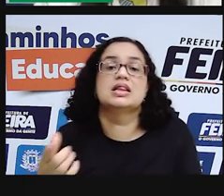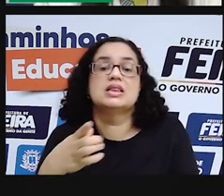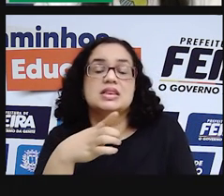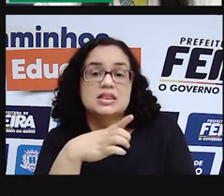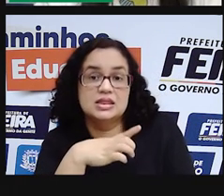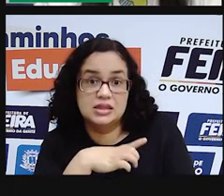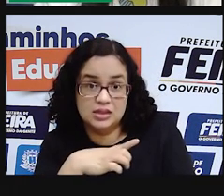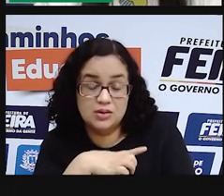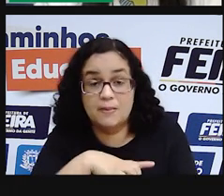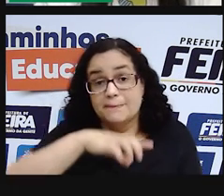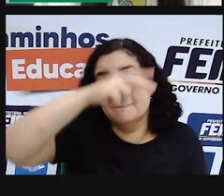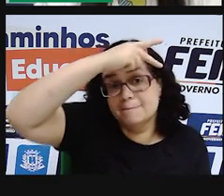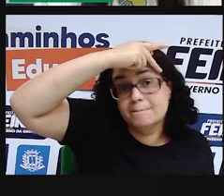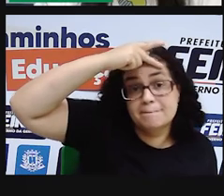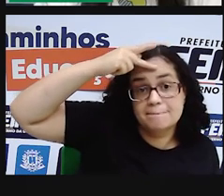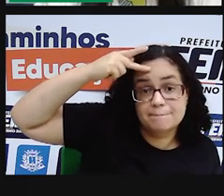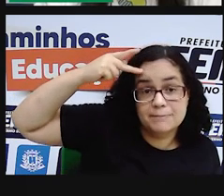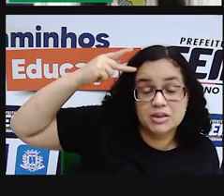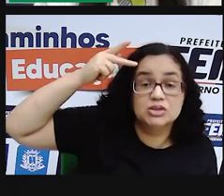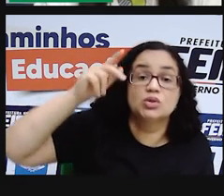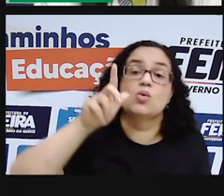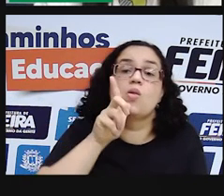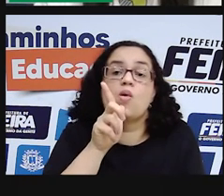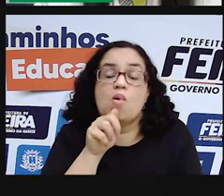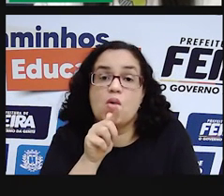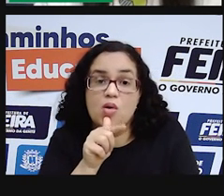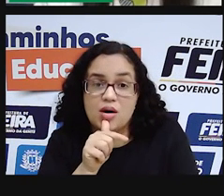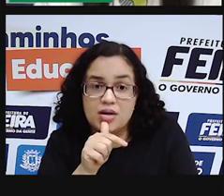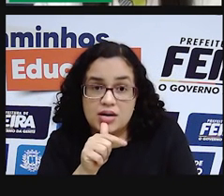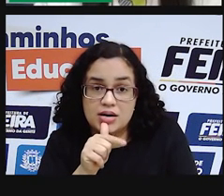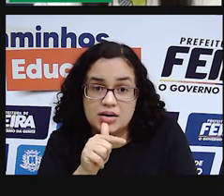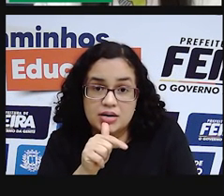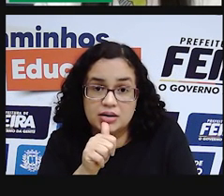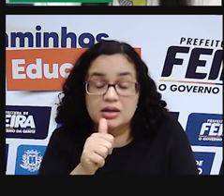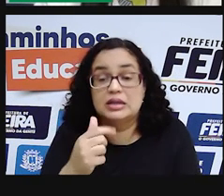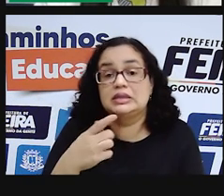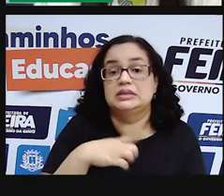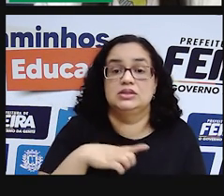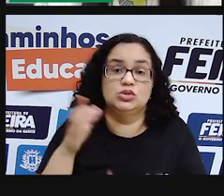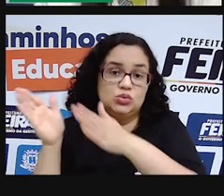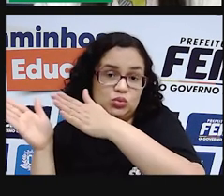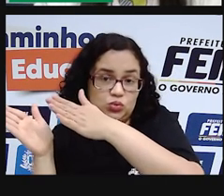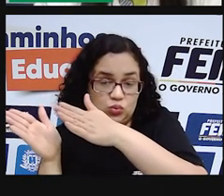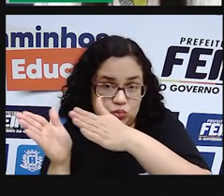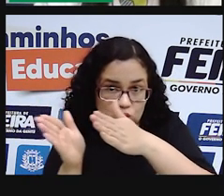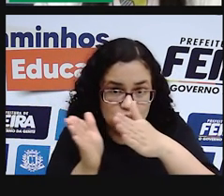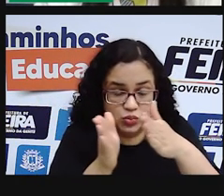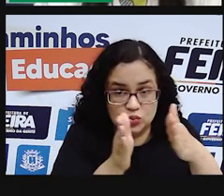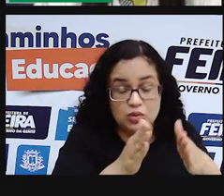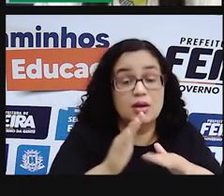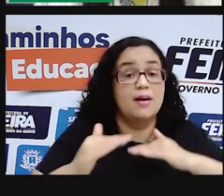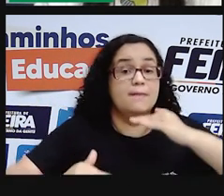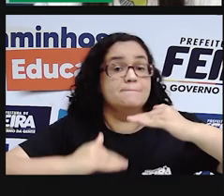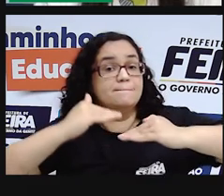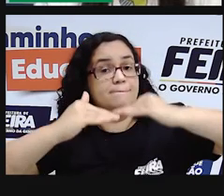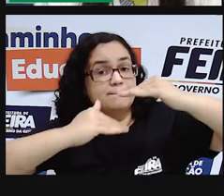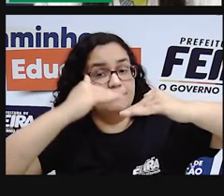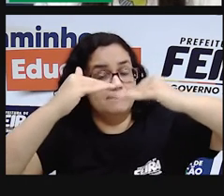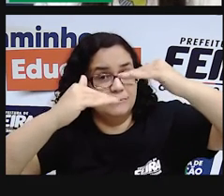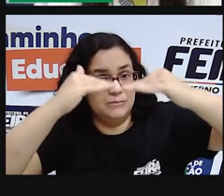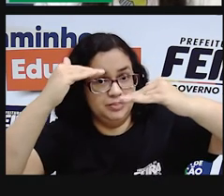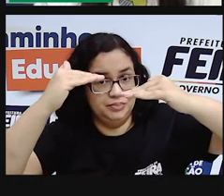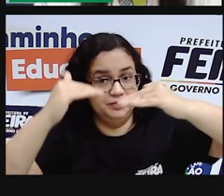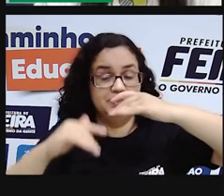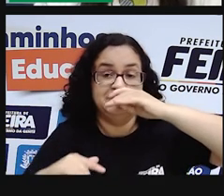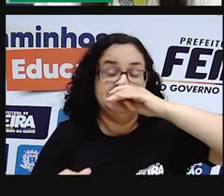abastecer aquelas pessoas carentes de água nos momentos em que elas estiverem passando pelo processo, pelo tempo